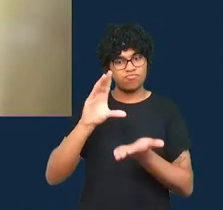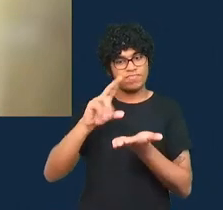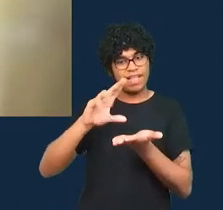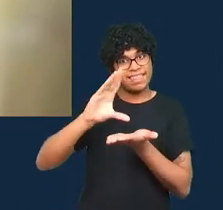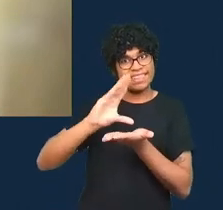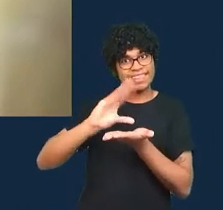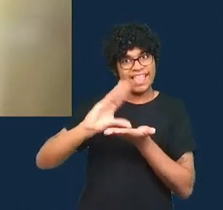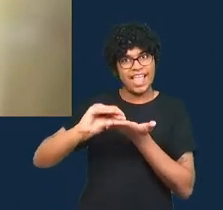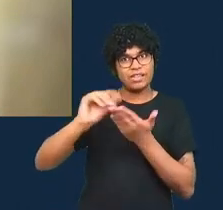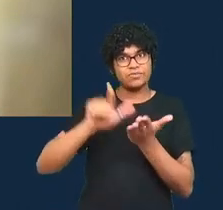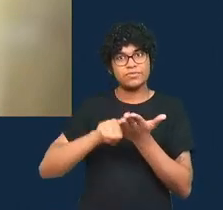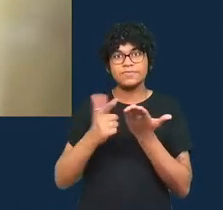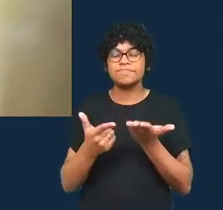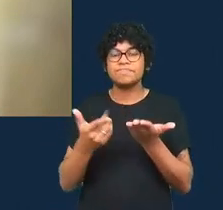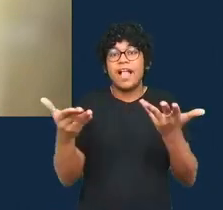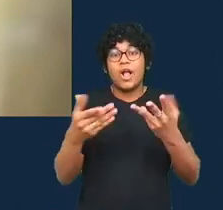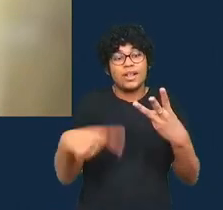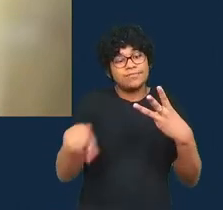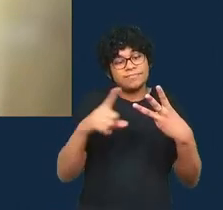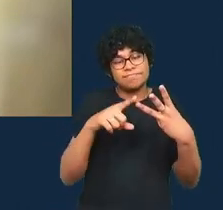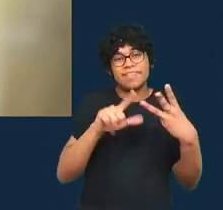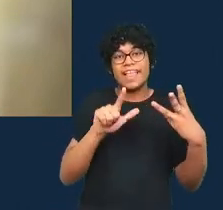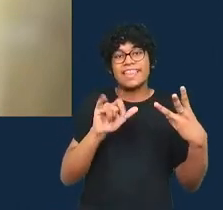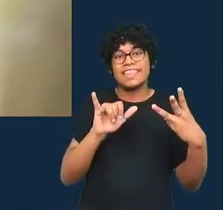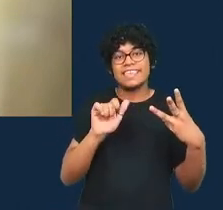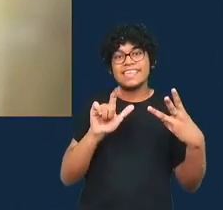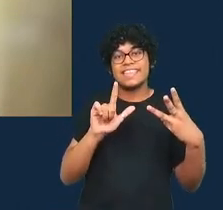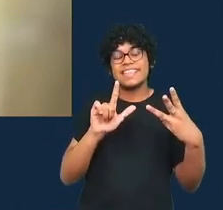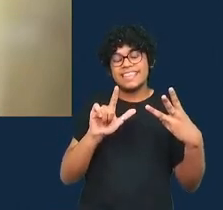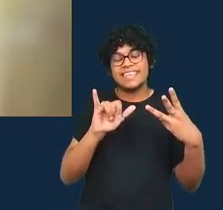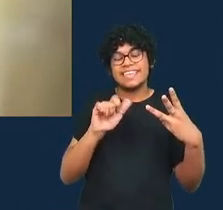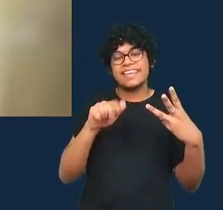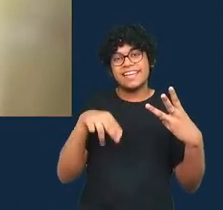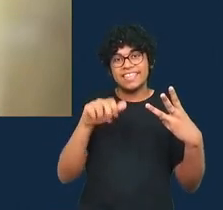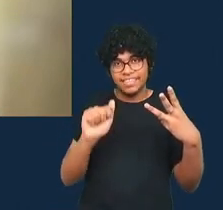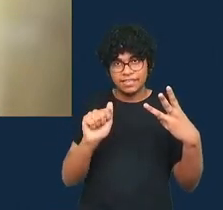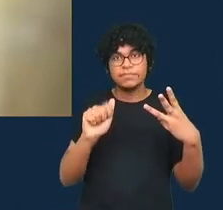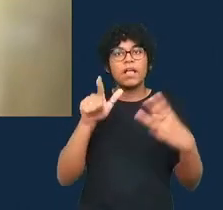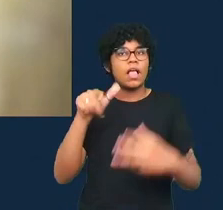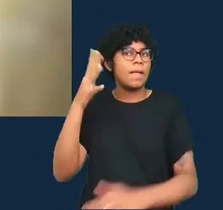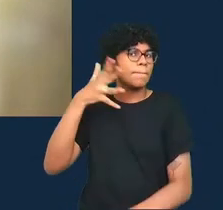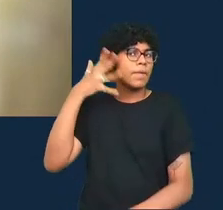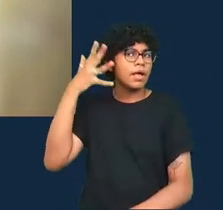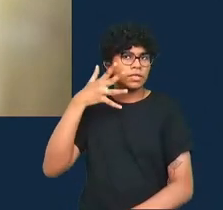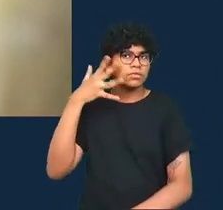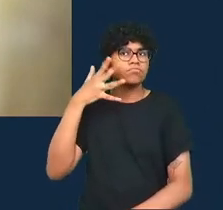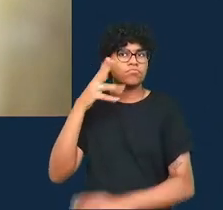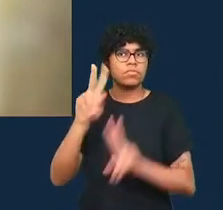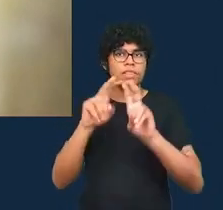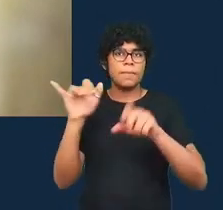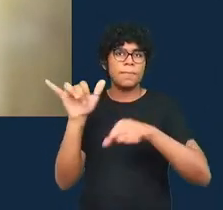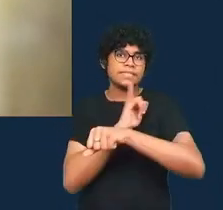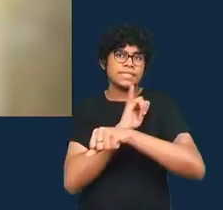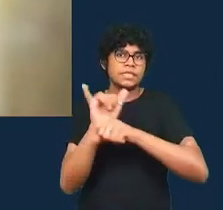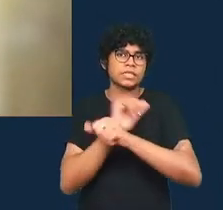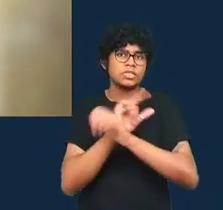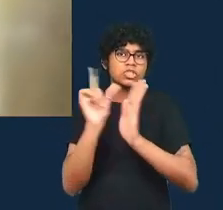apresentar Liliana Bonegro, que é uma palestrante sobre métodos digitais no Departamento de